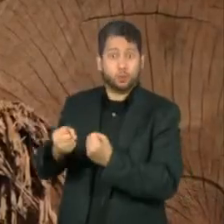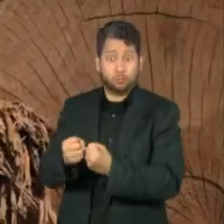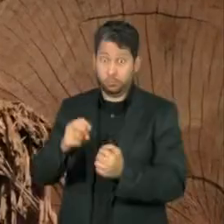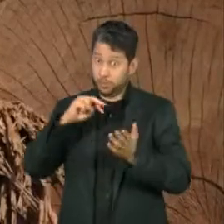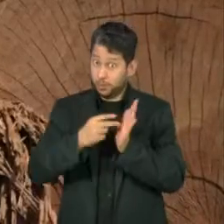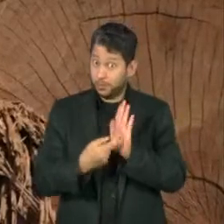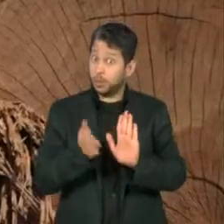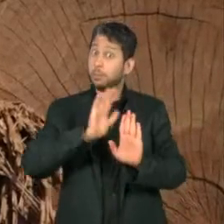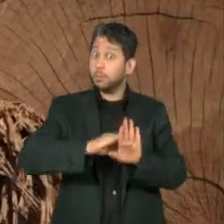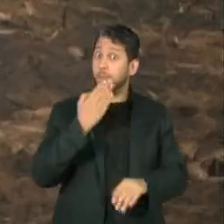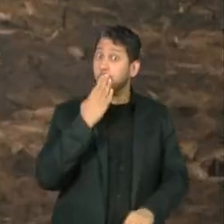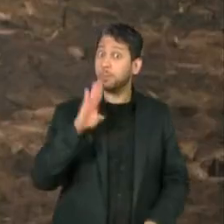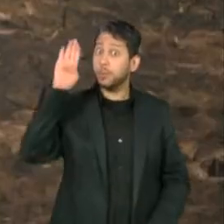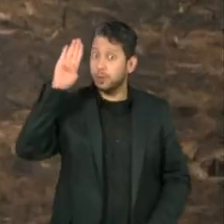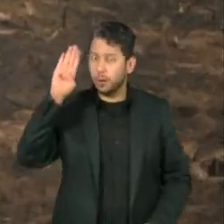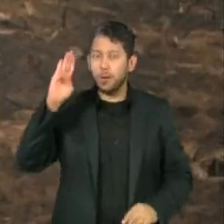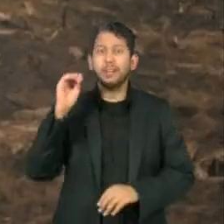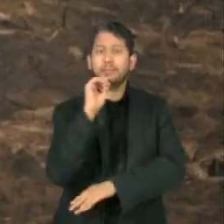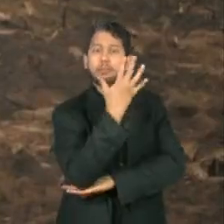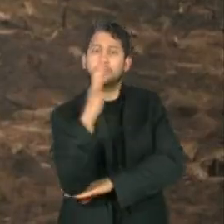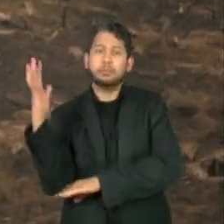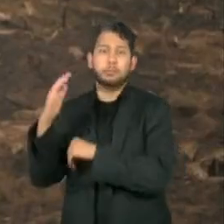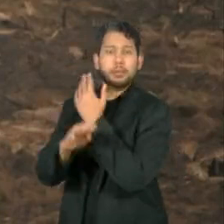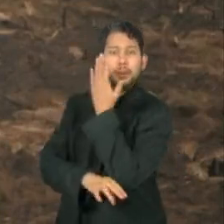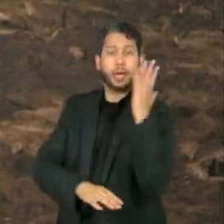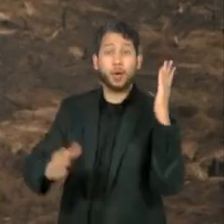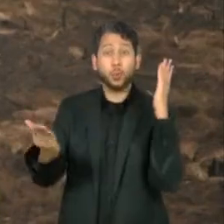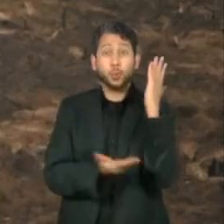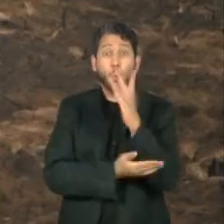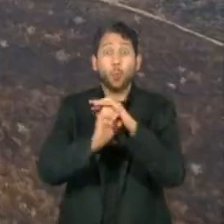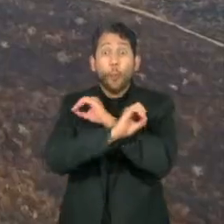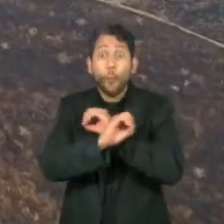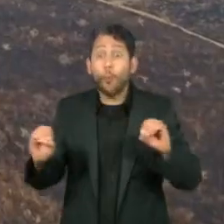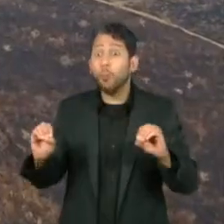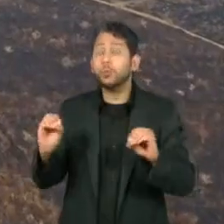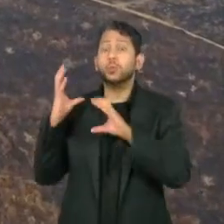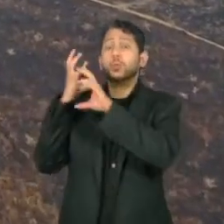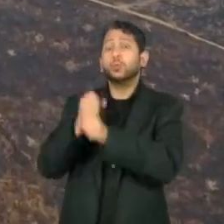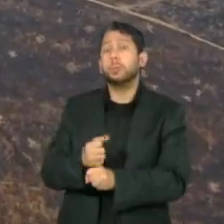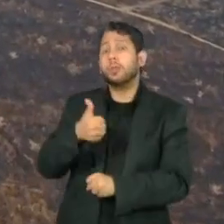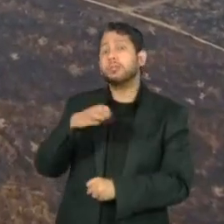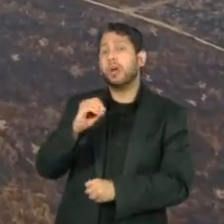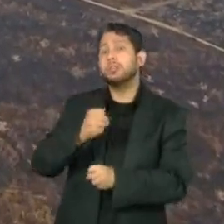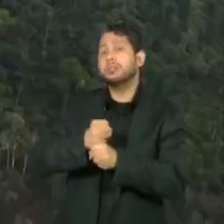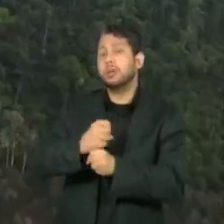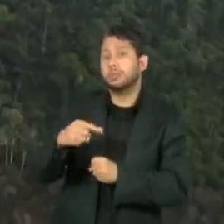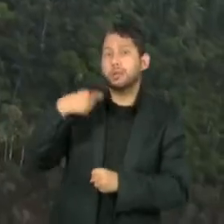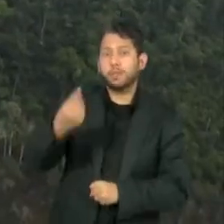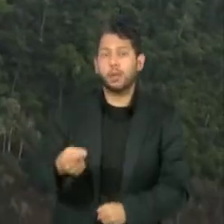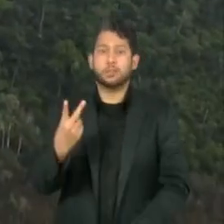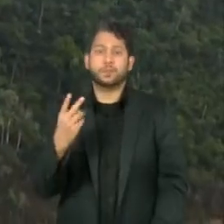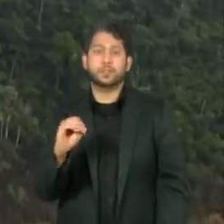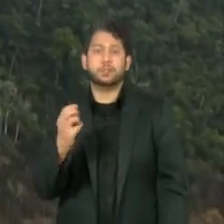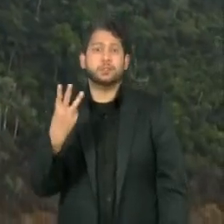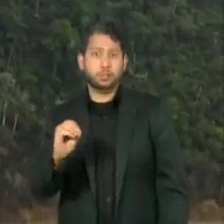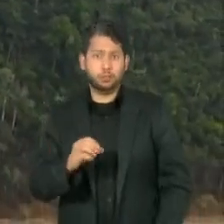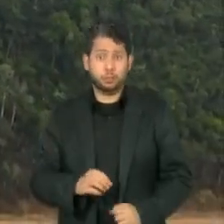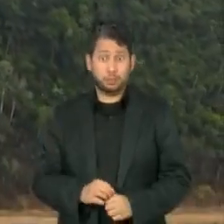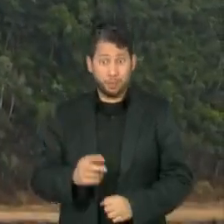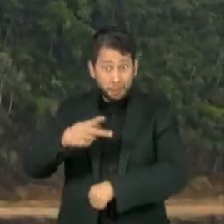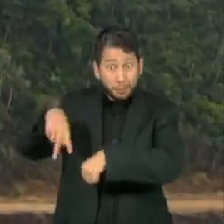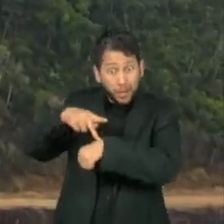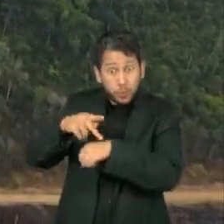totalmente com o desmatamento em 10 anos, até 2030. Juntos, esses países representam 85